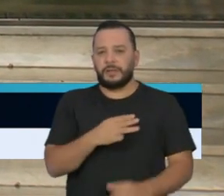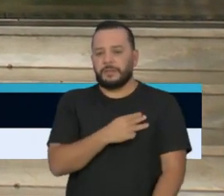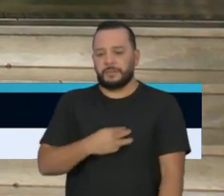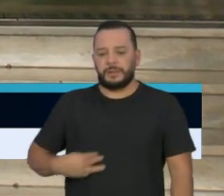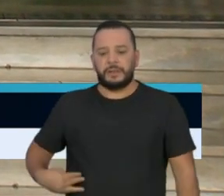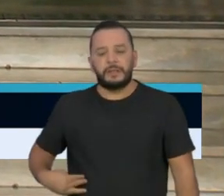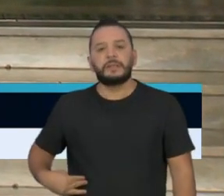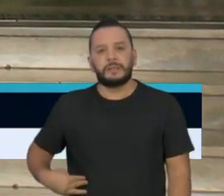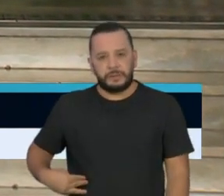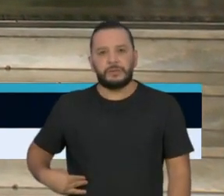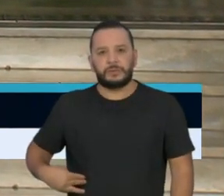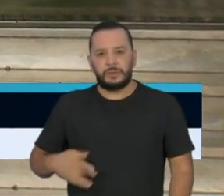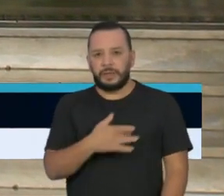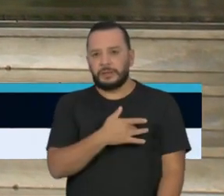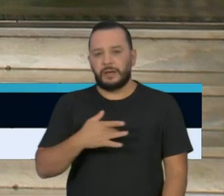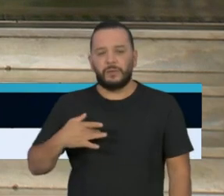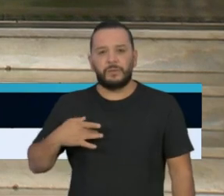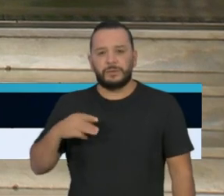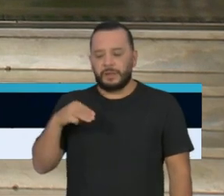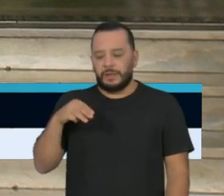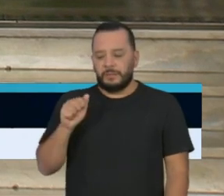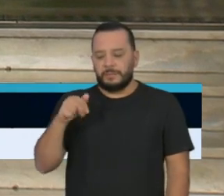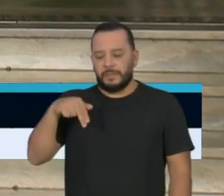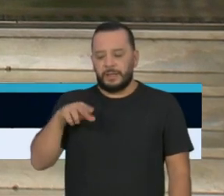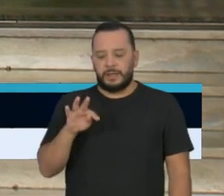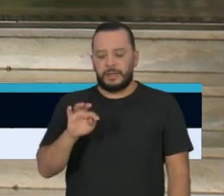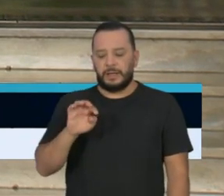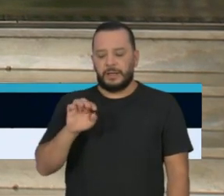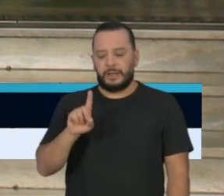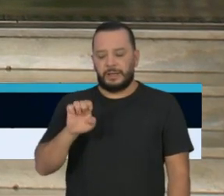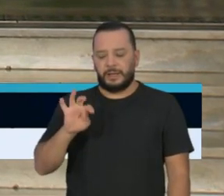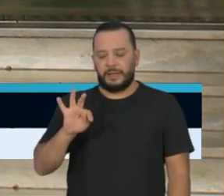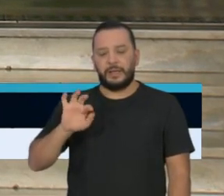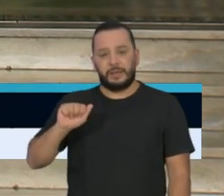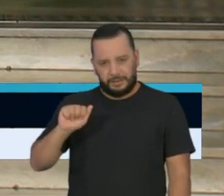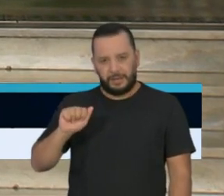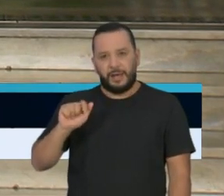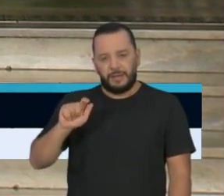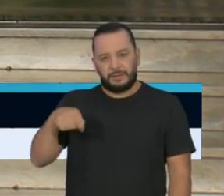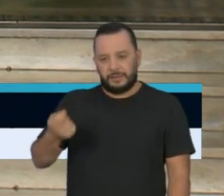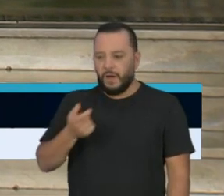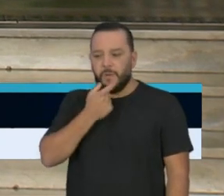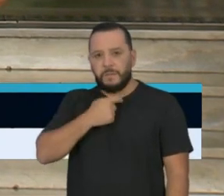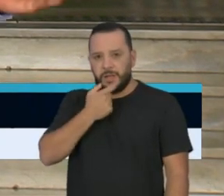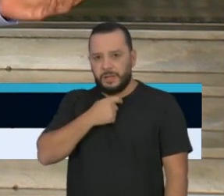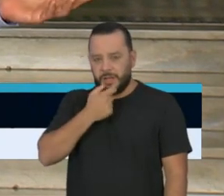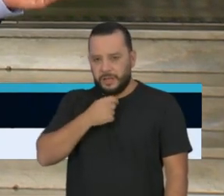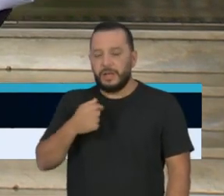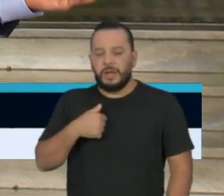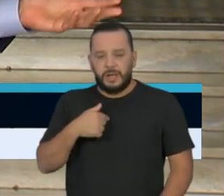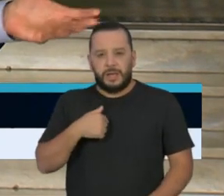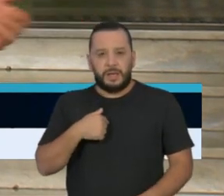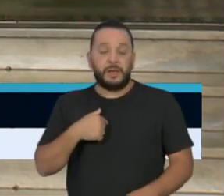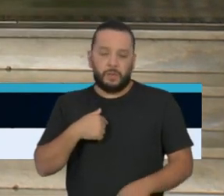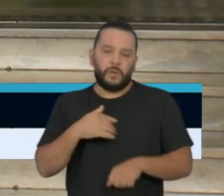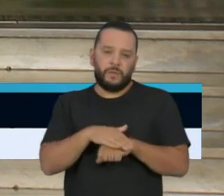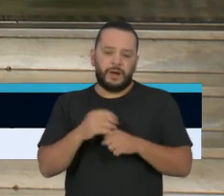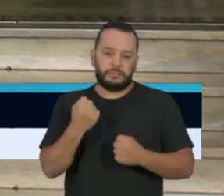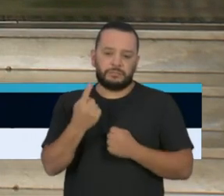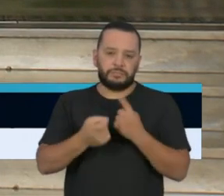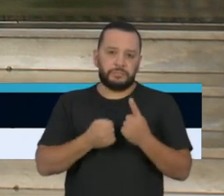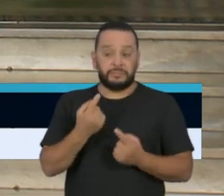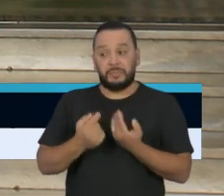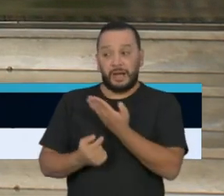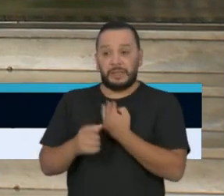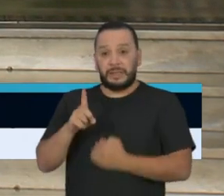Henrique Mandetta. Quem fala e quem dialoga com ele mais, até por necessidade e por obviedade, são os médicos, o doutor Davi